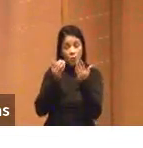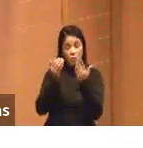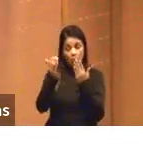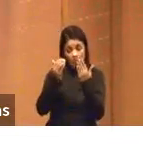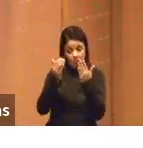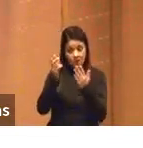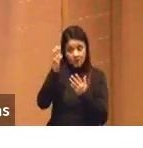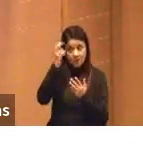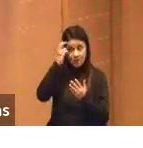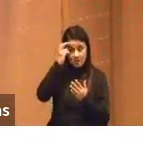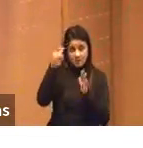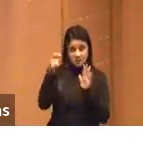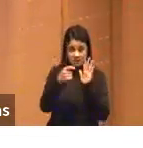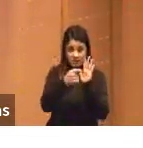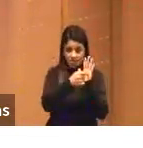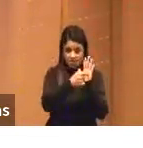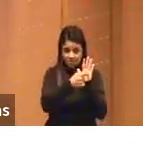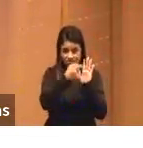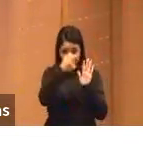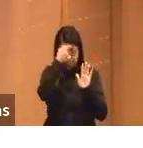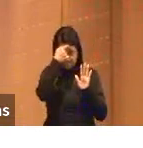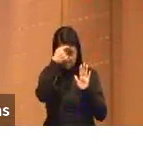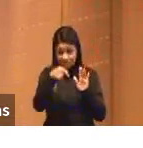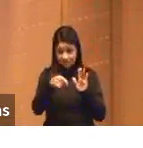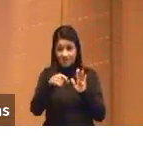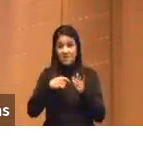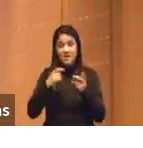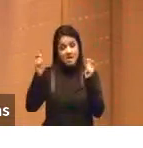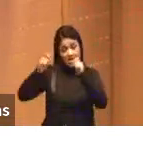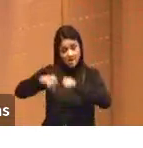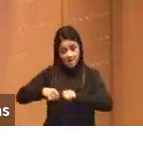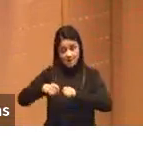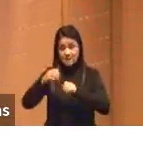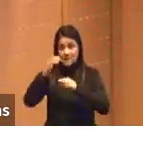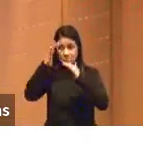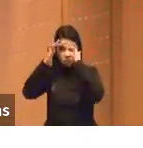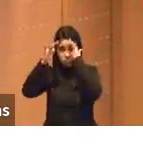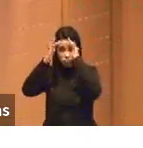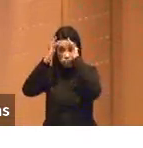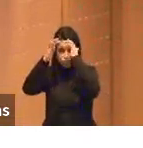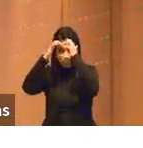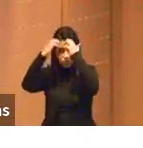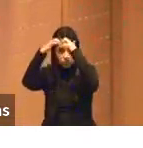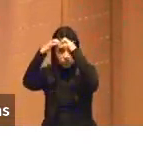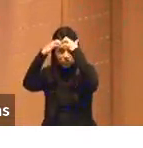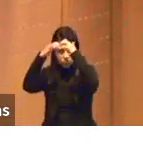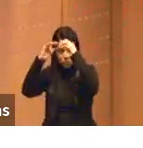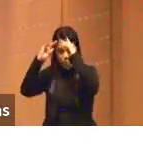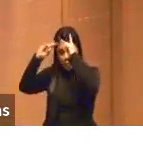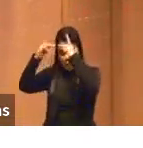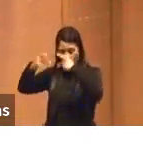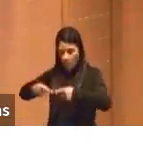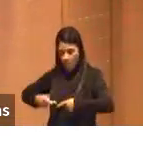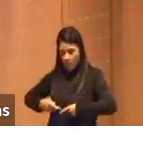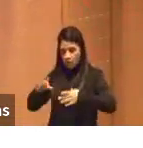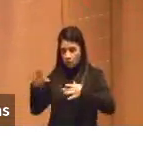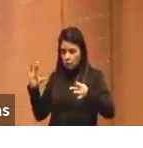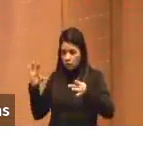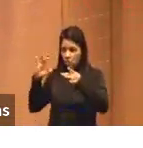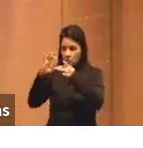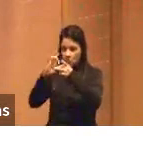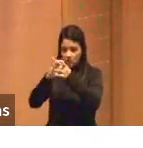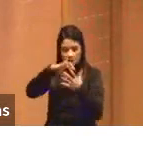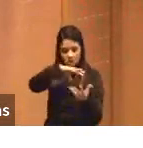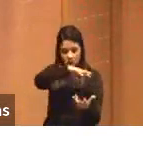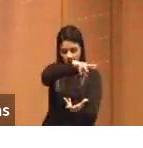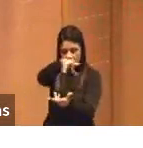inteligência artificial à capacidade de raciocínio de todos os cérebros humanos conectados para a face da